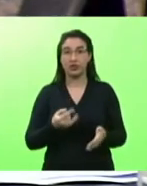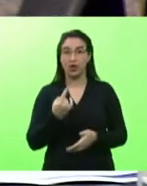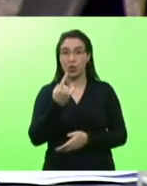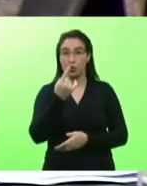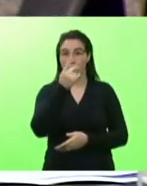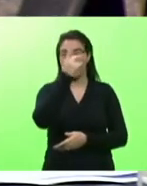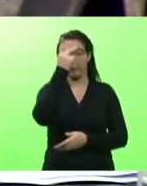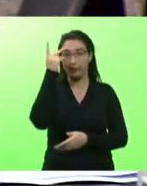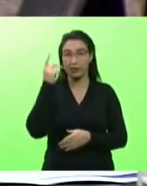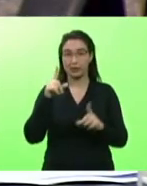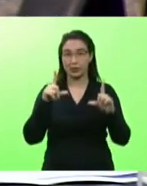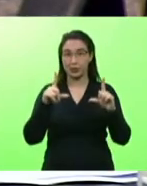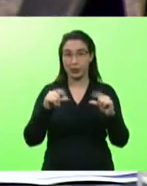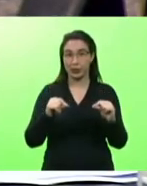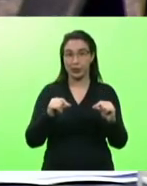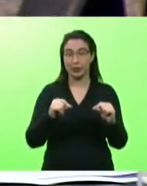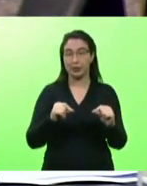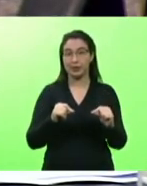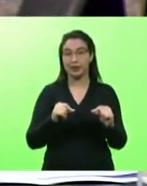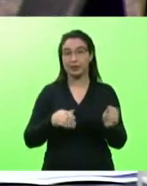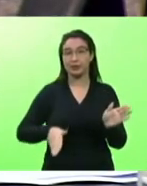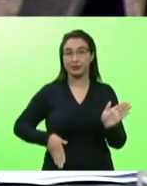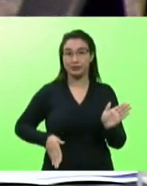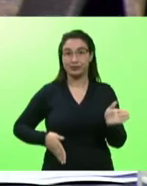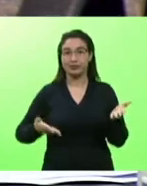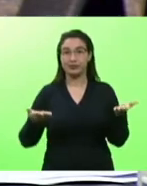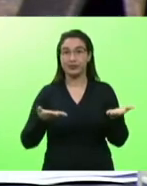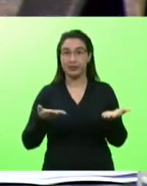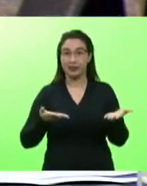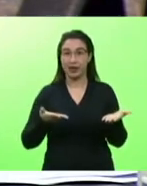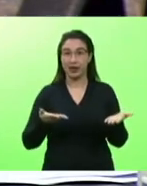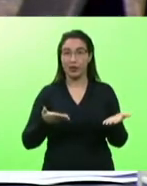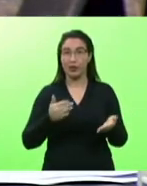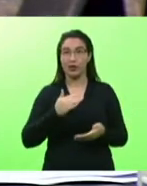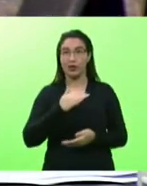menos um, preencheu o saco, está lá agora no colo do Capiroto,